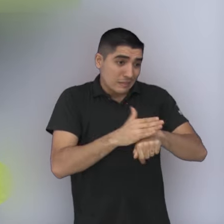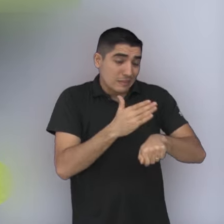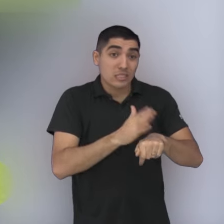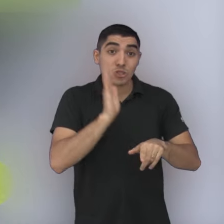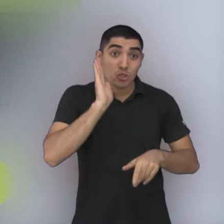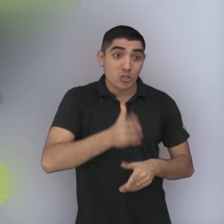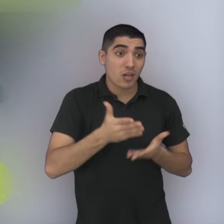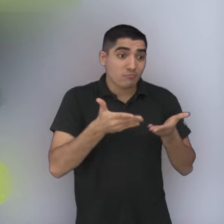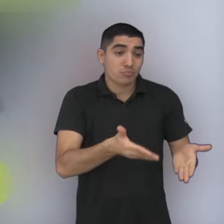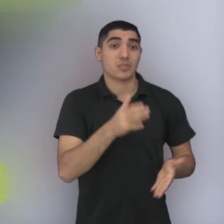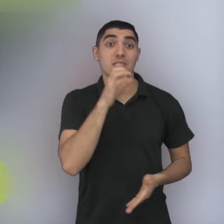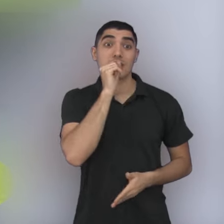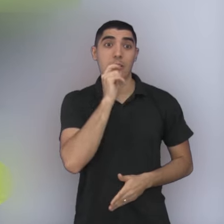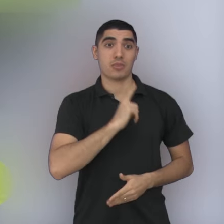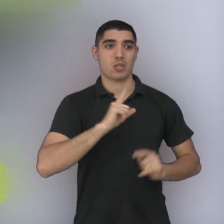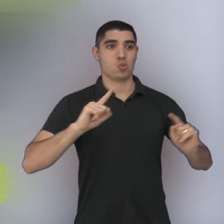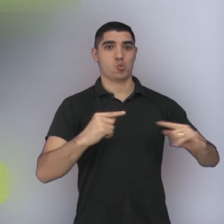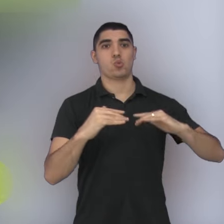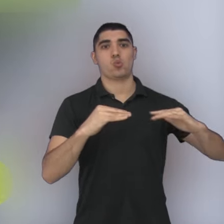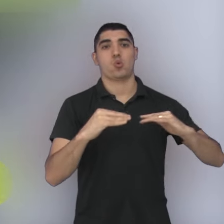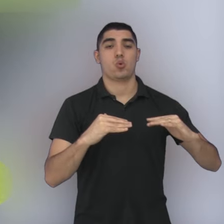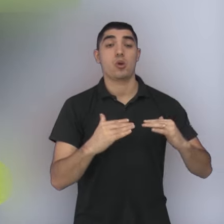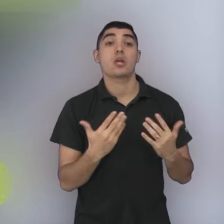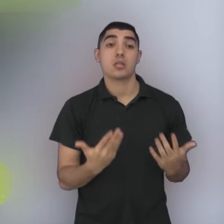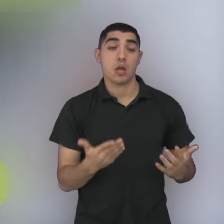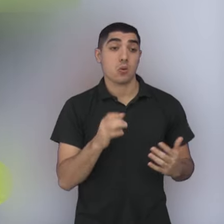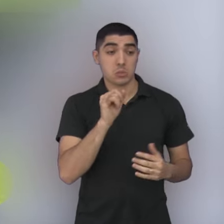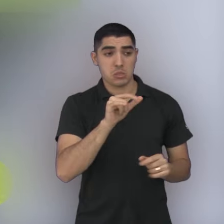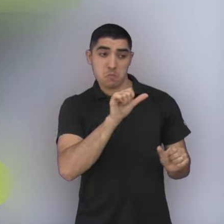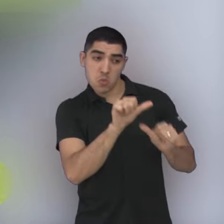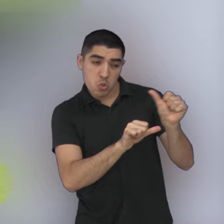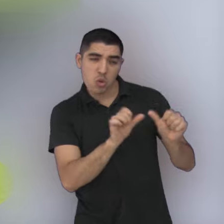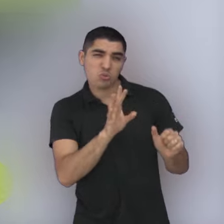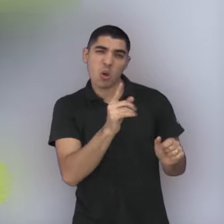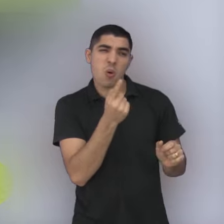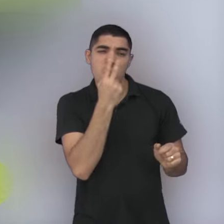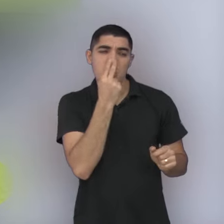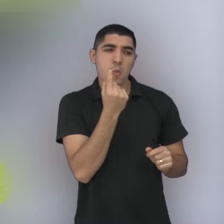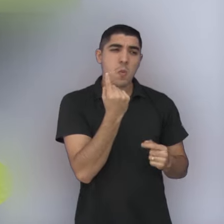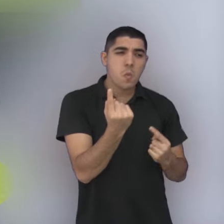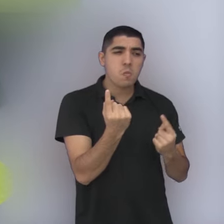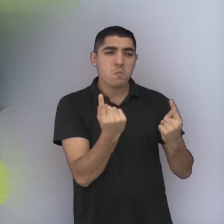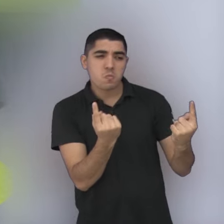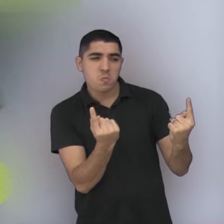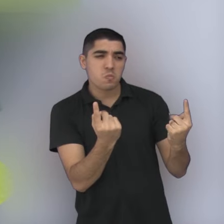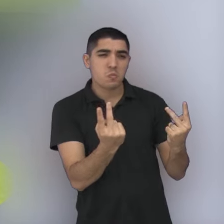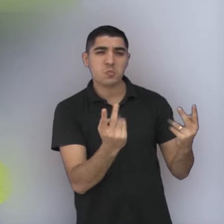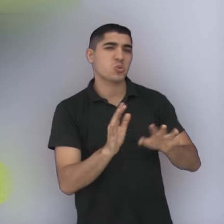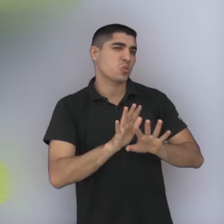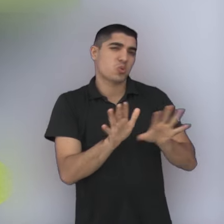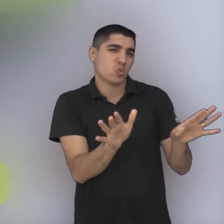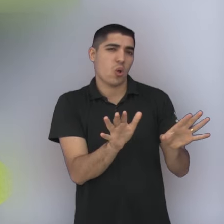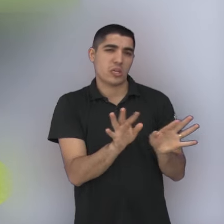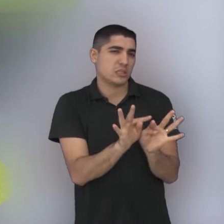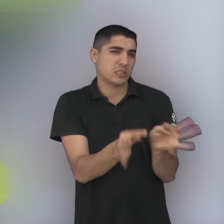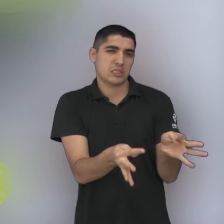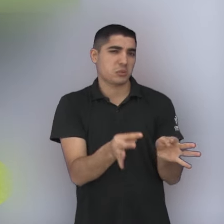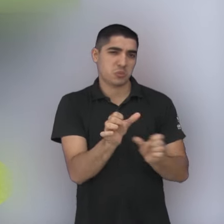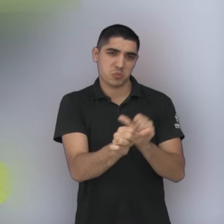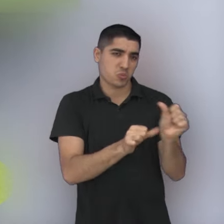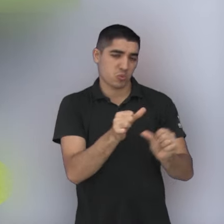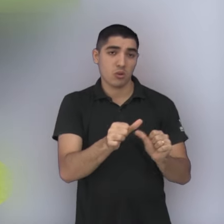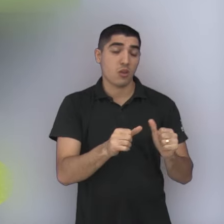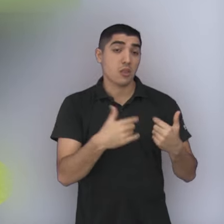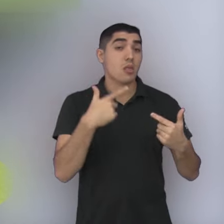um jogo já no sábado, que deve, se fizer alguma alteração, deve ser uma coisa pontual, uma ou duas mexidas. E aí,